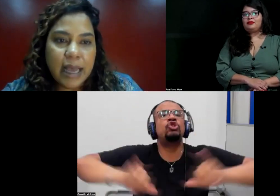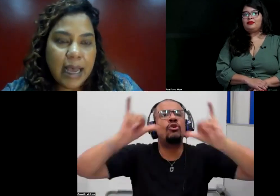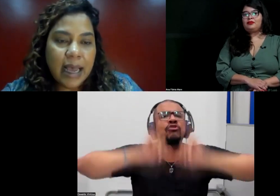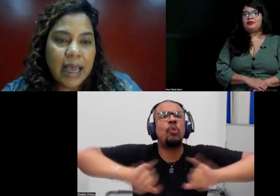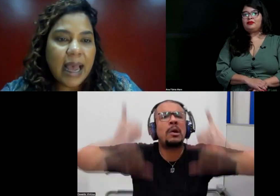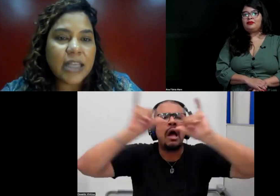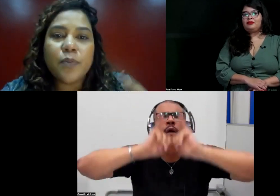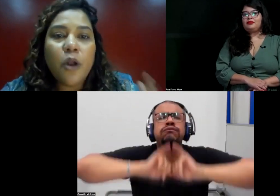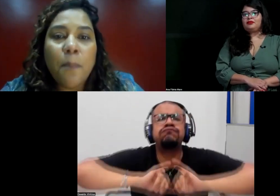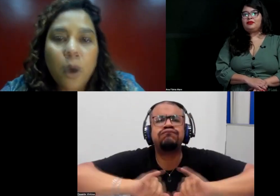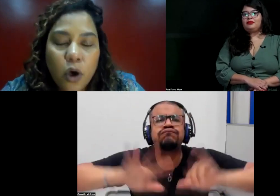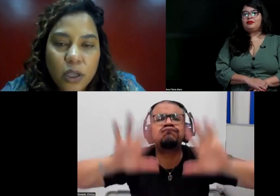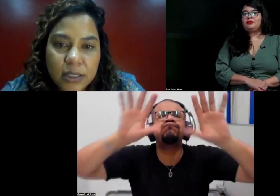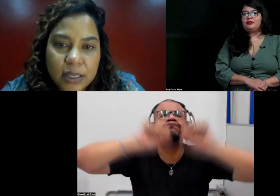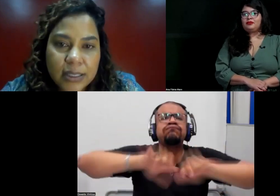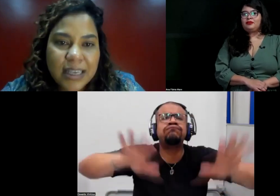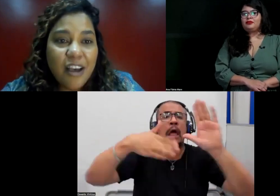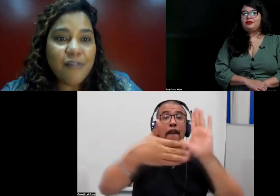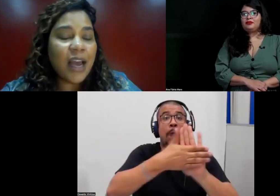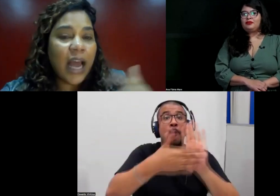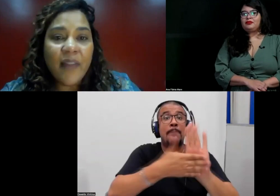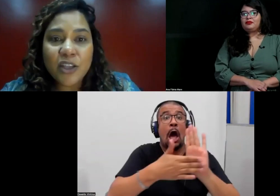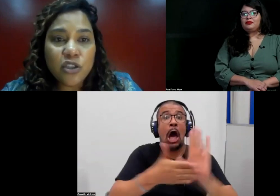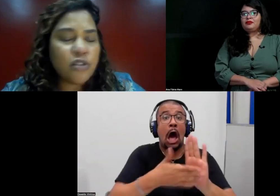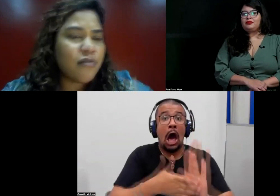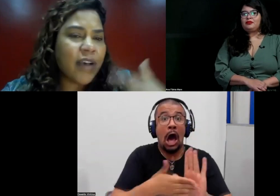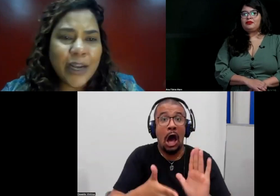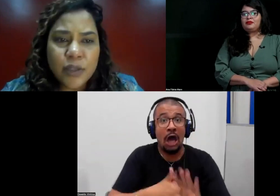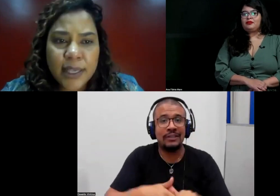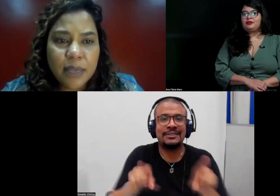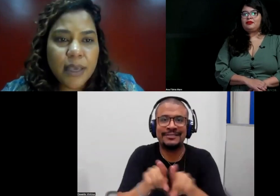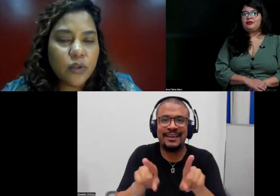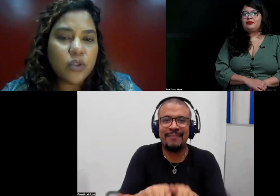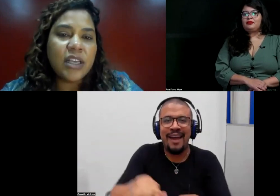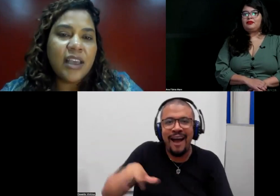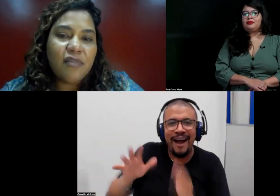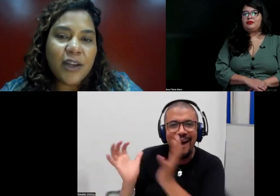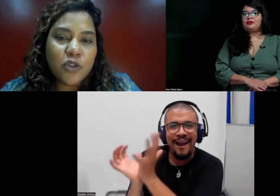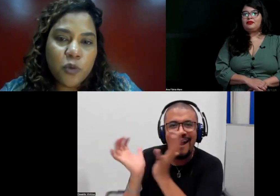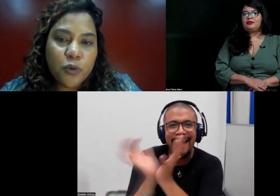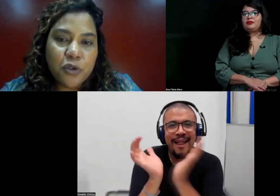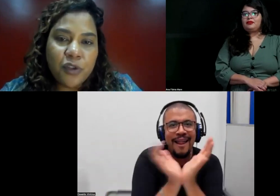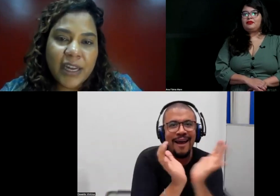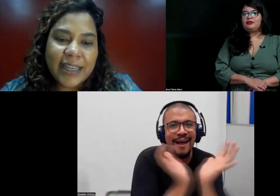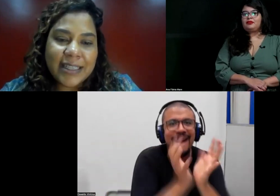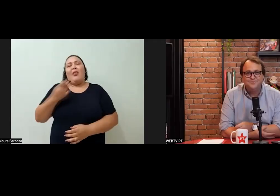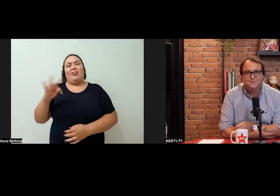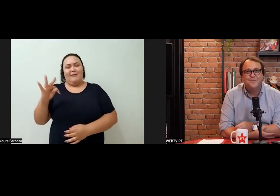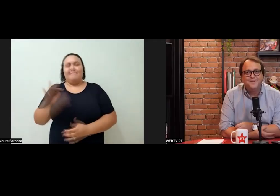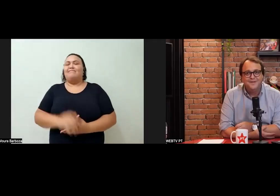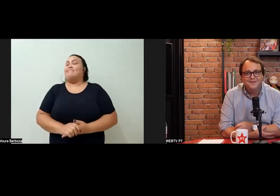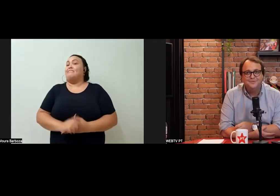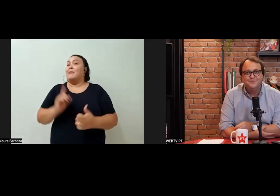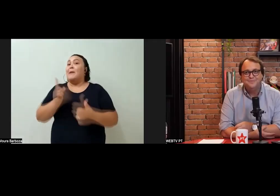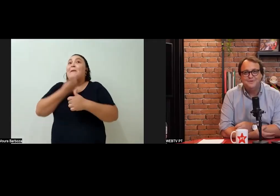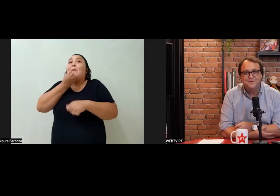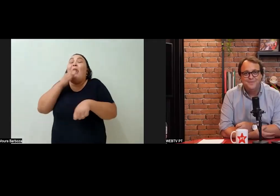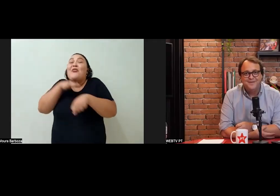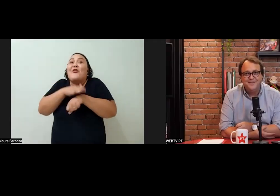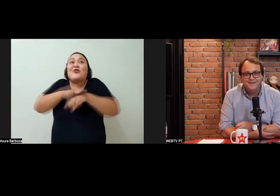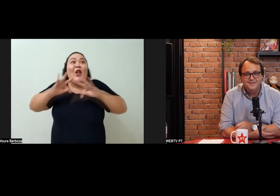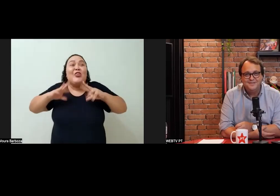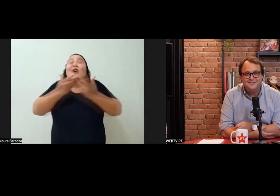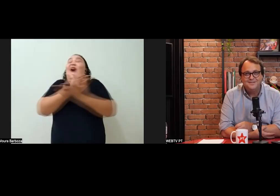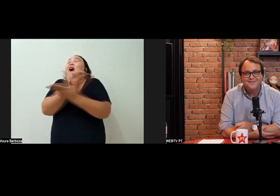disseminar as propostas, falar da gente em vários segmentos, em vários grupos diferentes. Companheiros, minhas